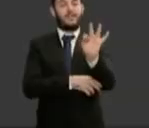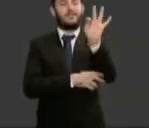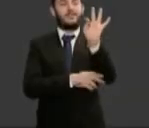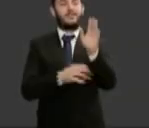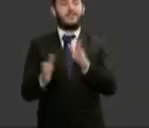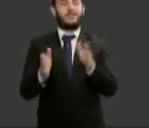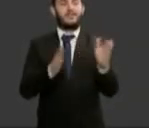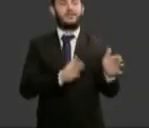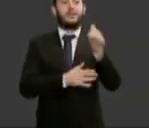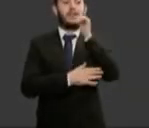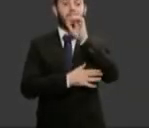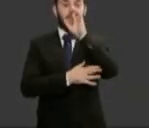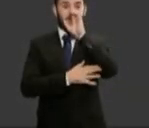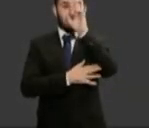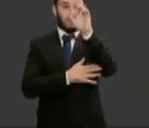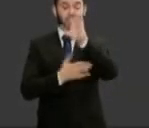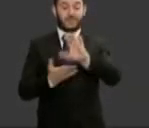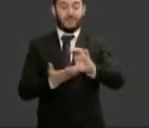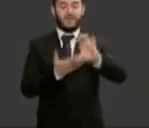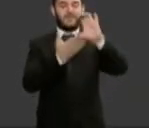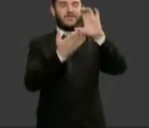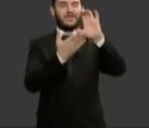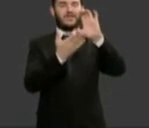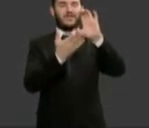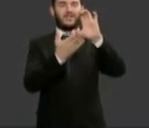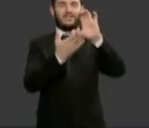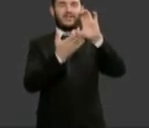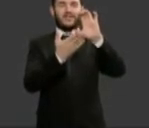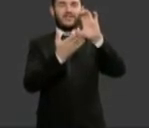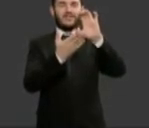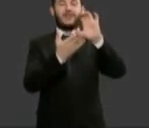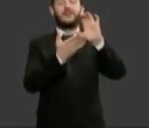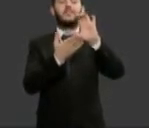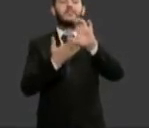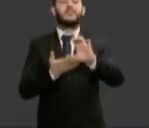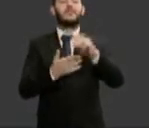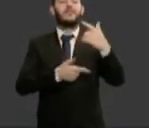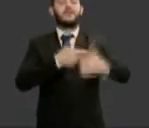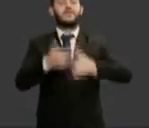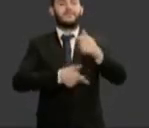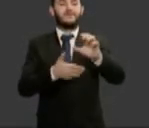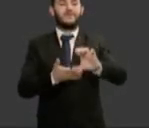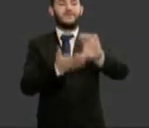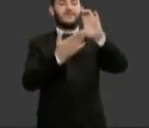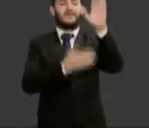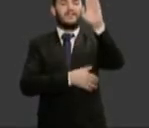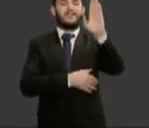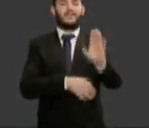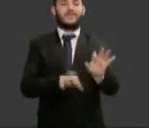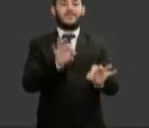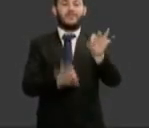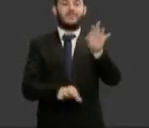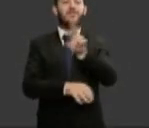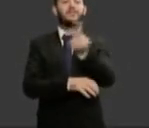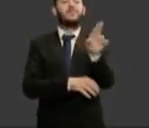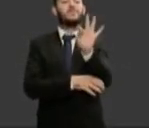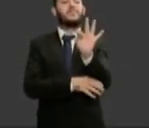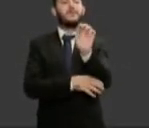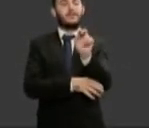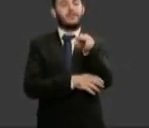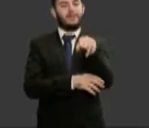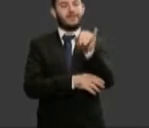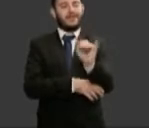Nacional de Justiça, Tânia Rick Vigel, em seu nome, eu estou